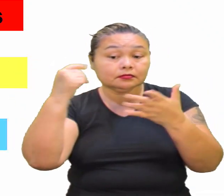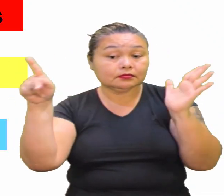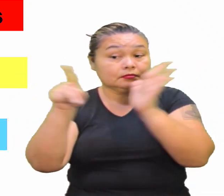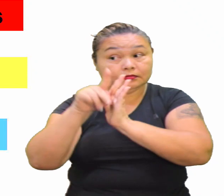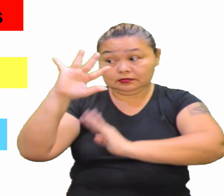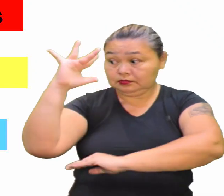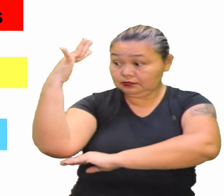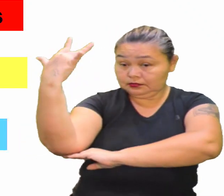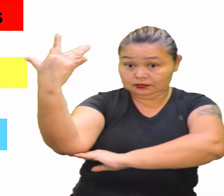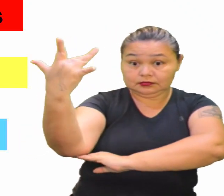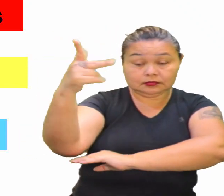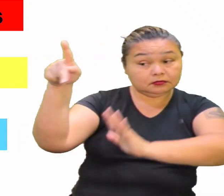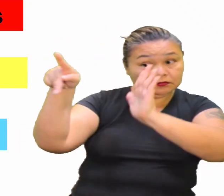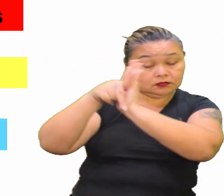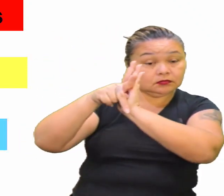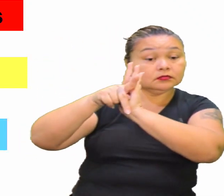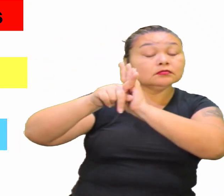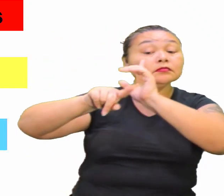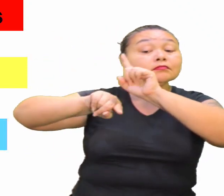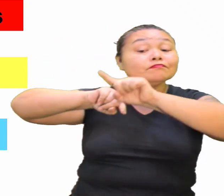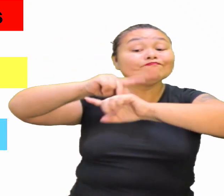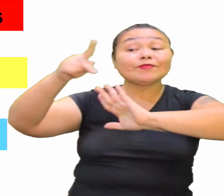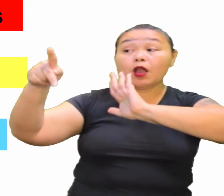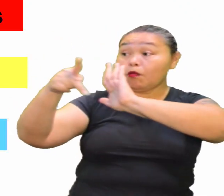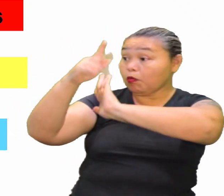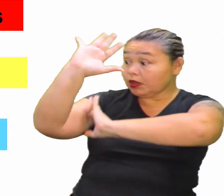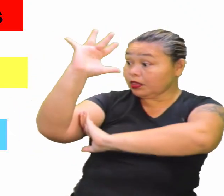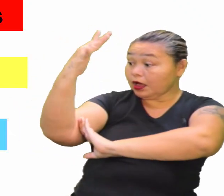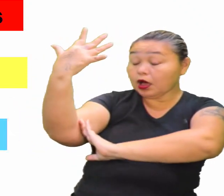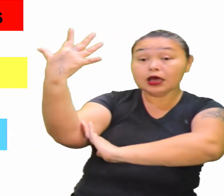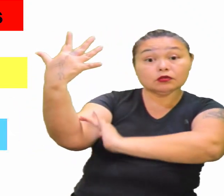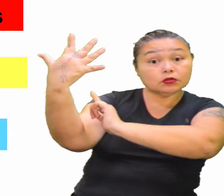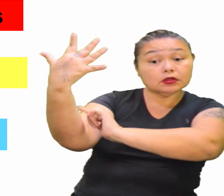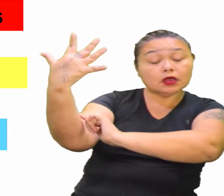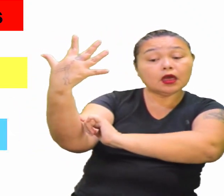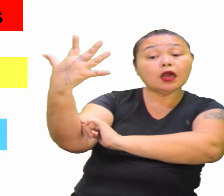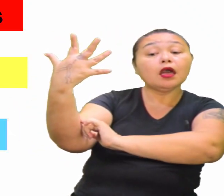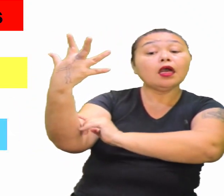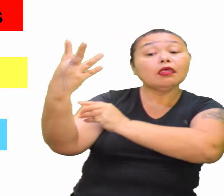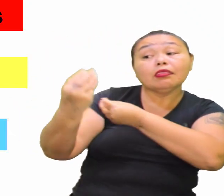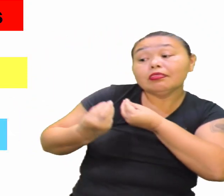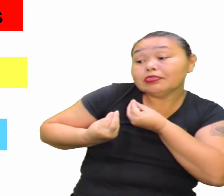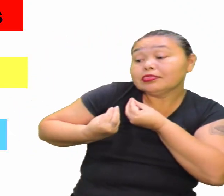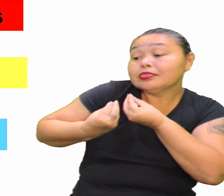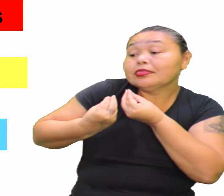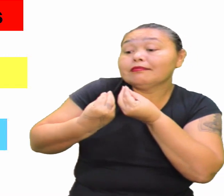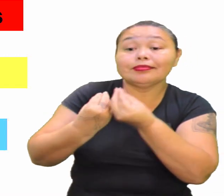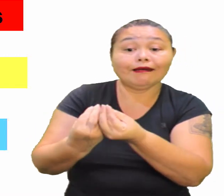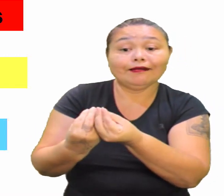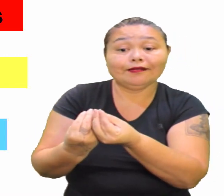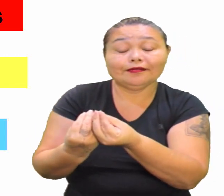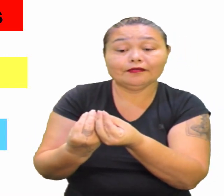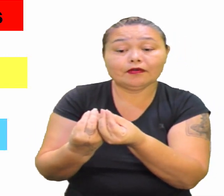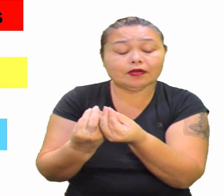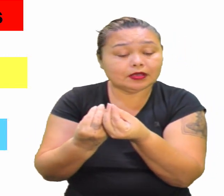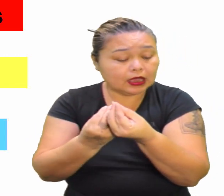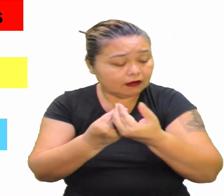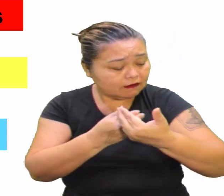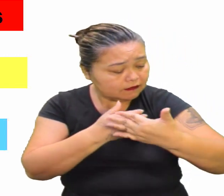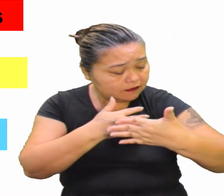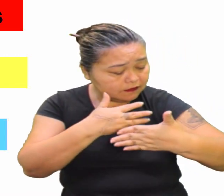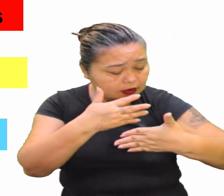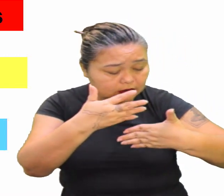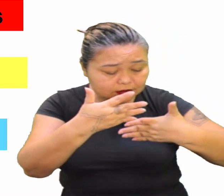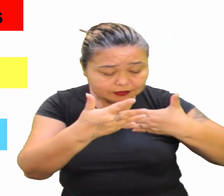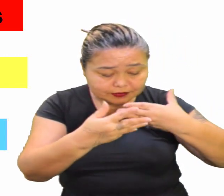acontecem A própria natureza, ela dá uma forma de driblar isso Ela vem, vai